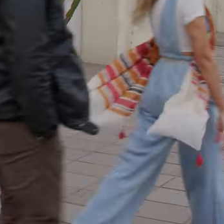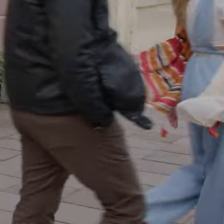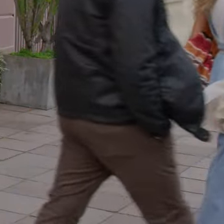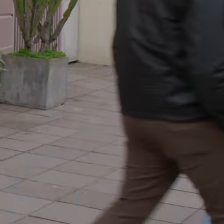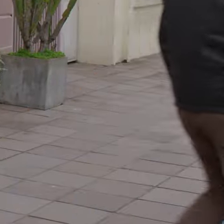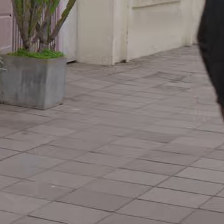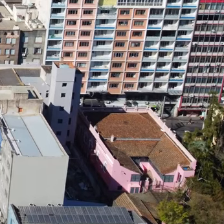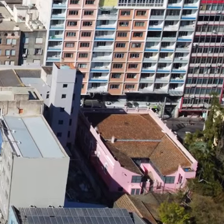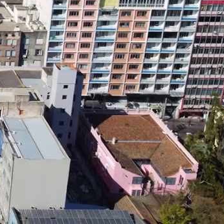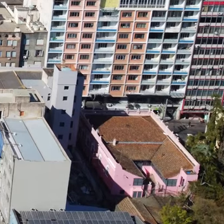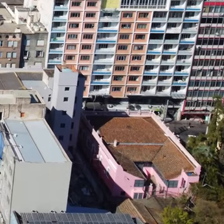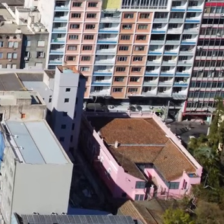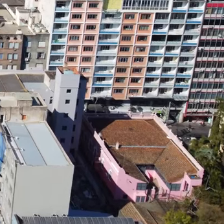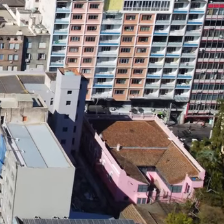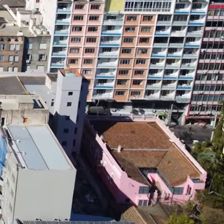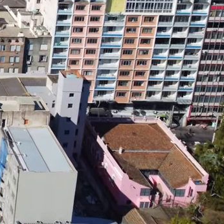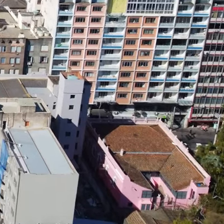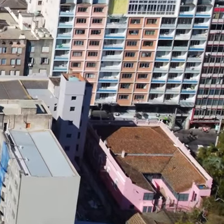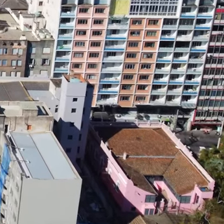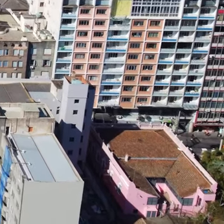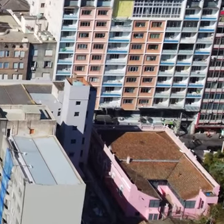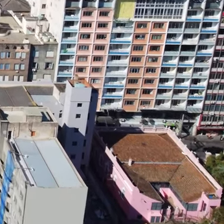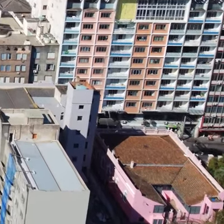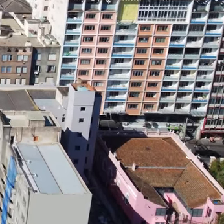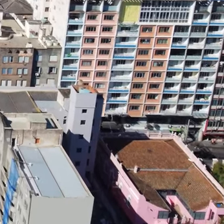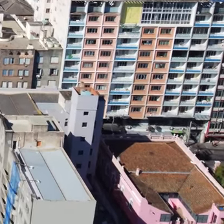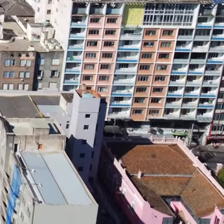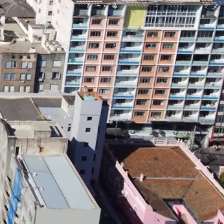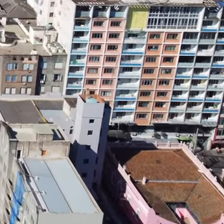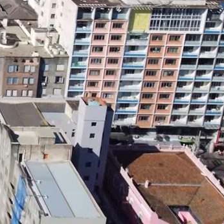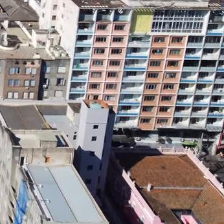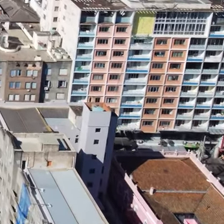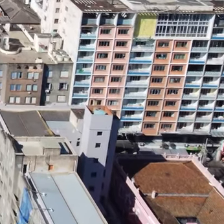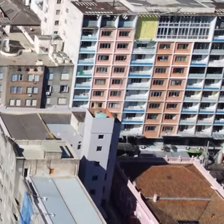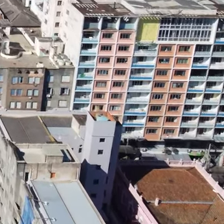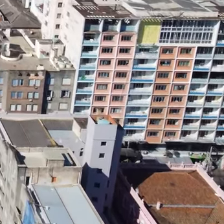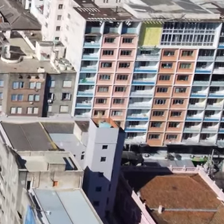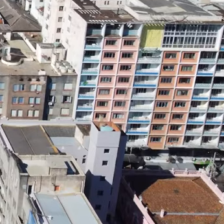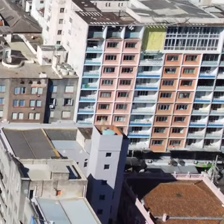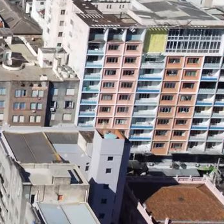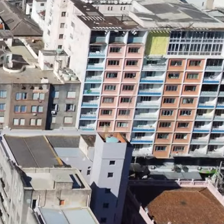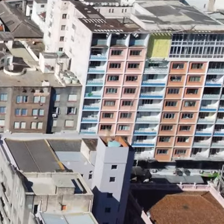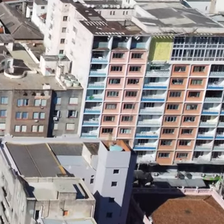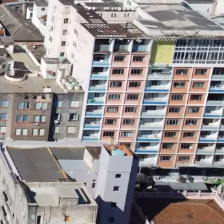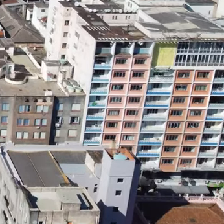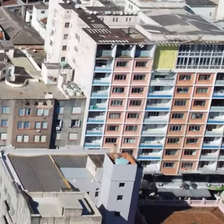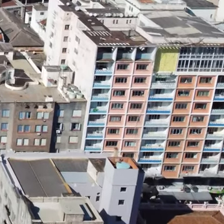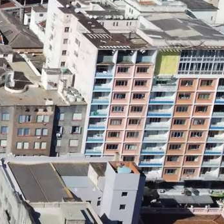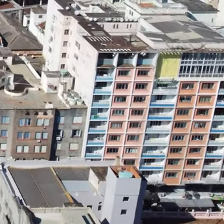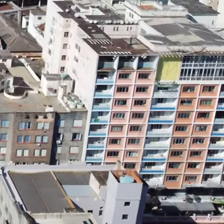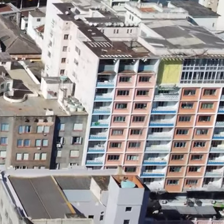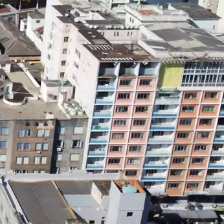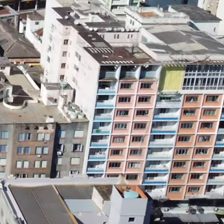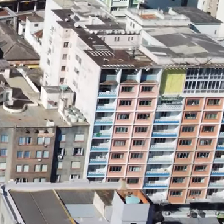Fachada E detalhes Arquitetônicos Do Teatro 13 de Maio Em tons bege E rosa Imagem aérea Do centro Da cidade Com diversos prédios